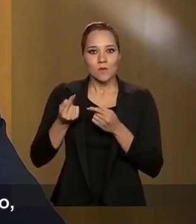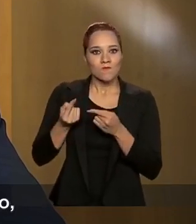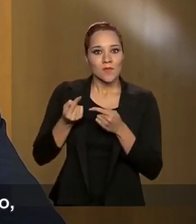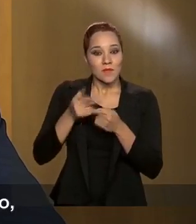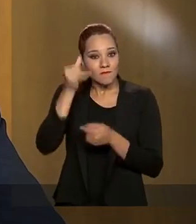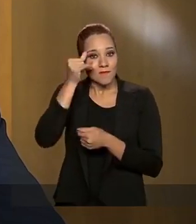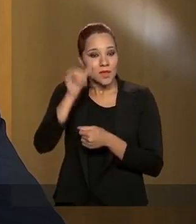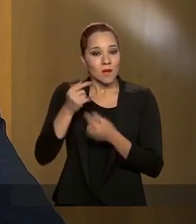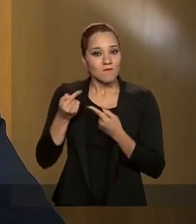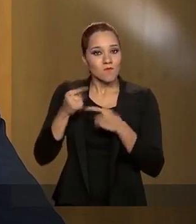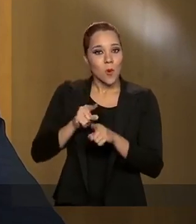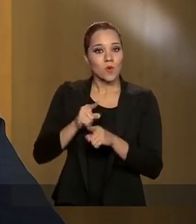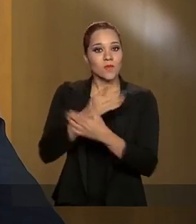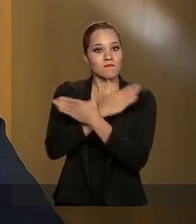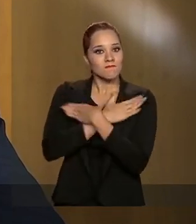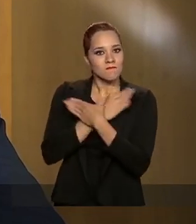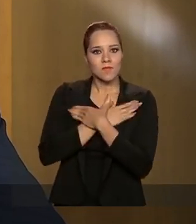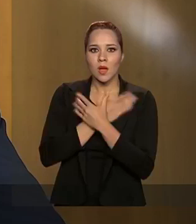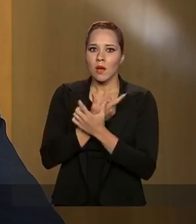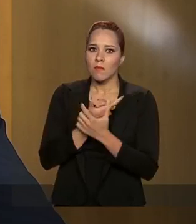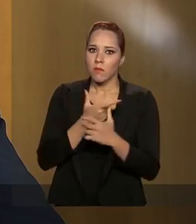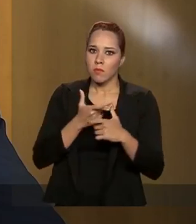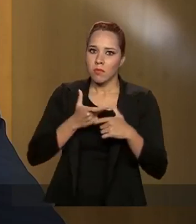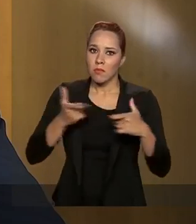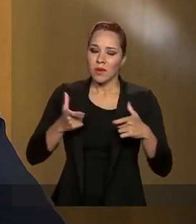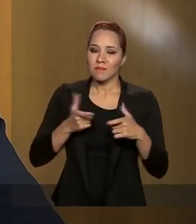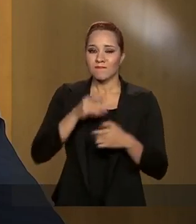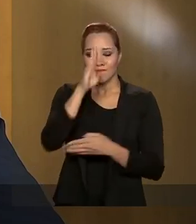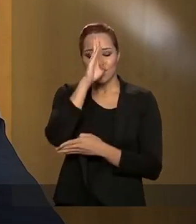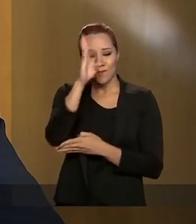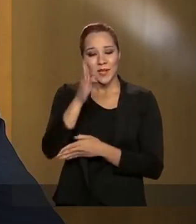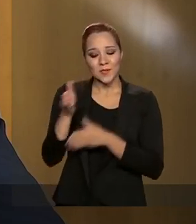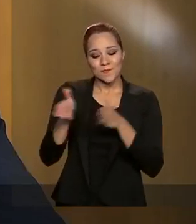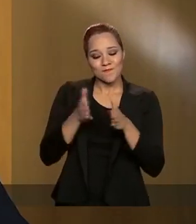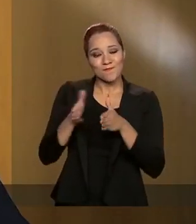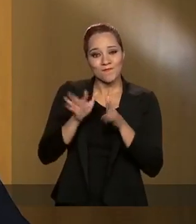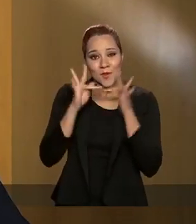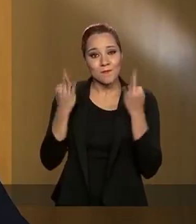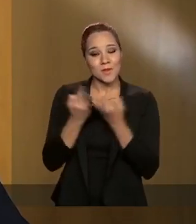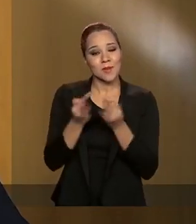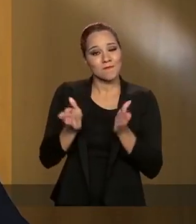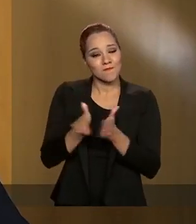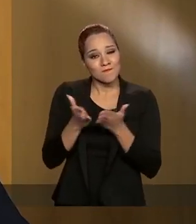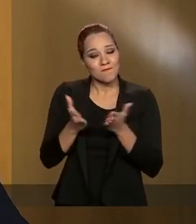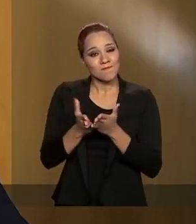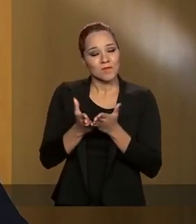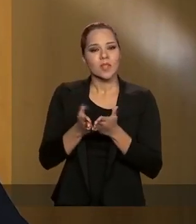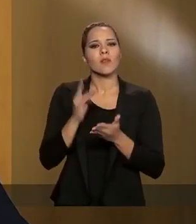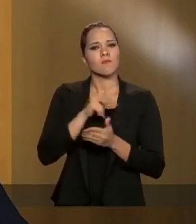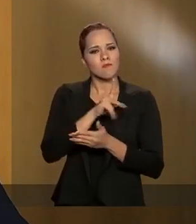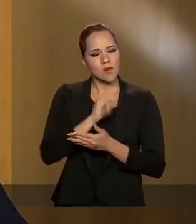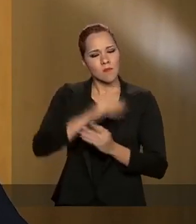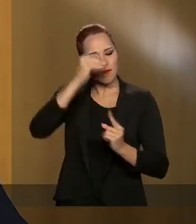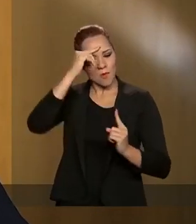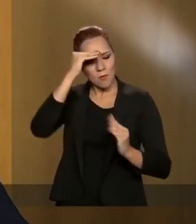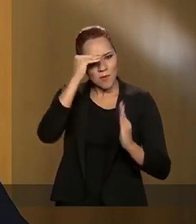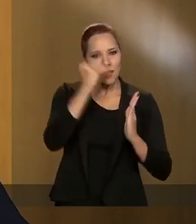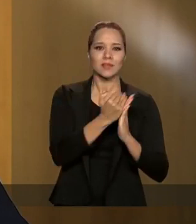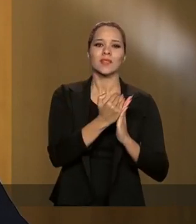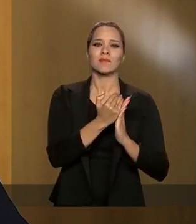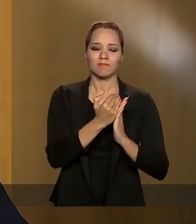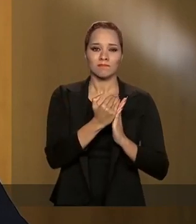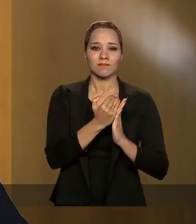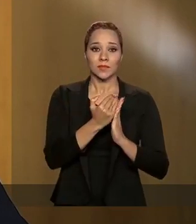o desemprego, que cresce rapidamente, em especial entre os mais pobres. Vamos cumprir essa missão,